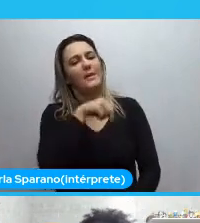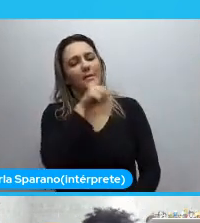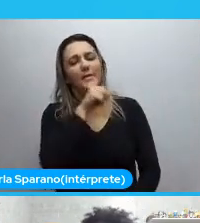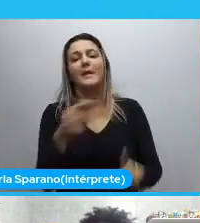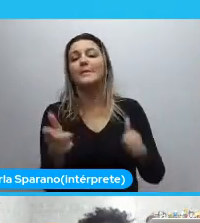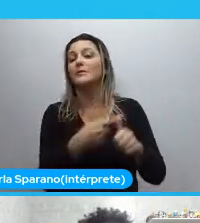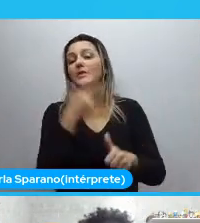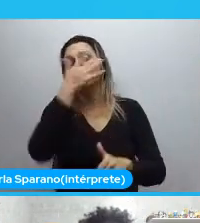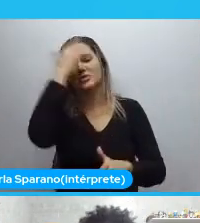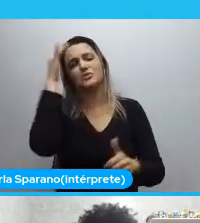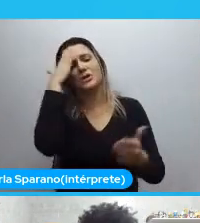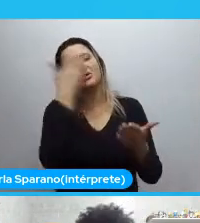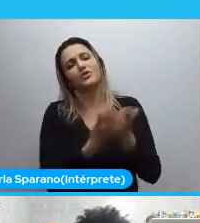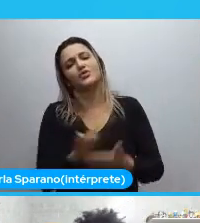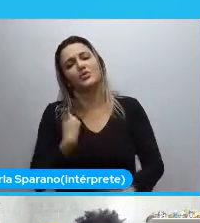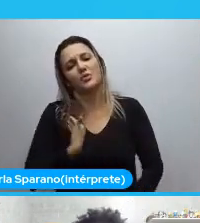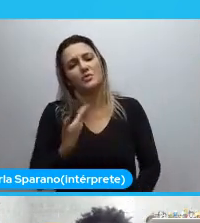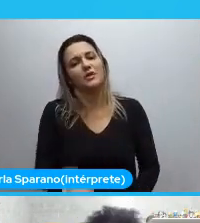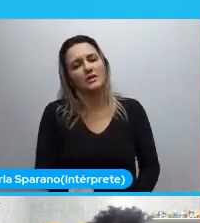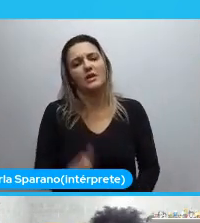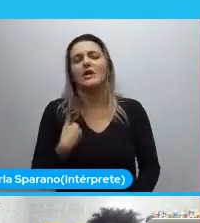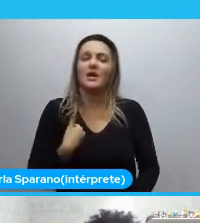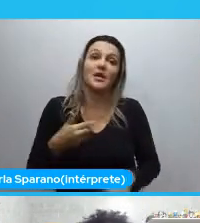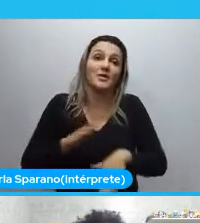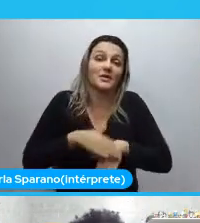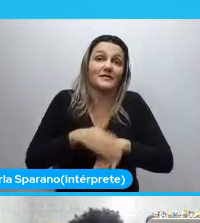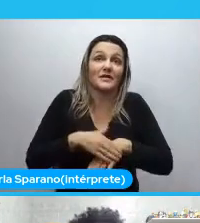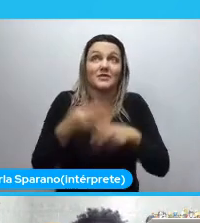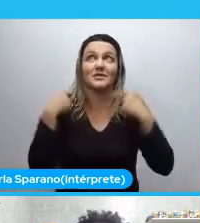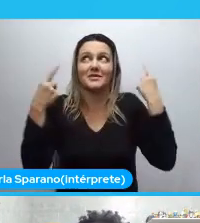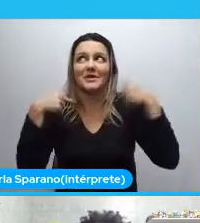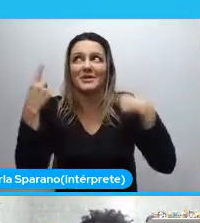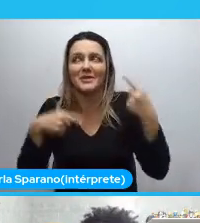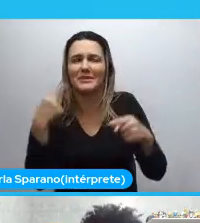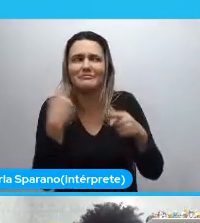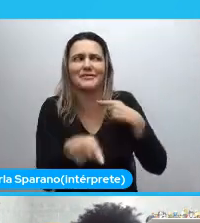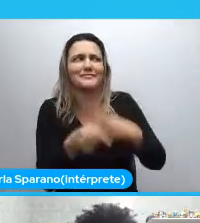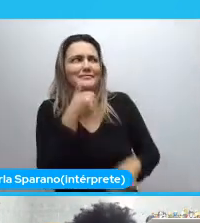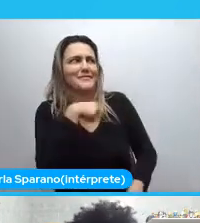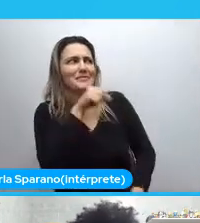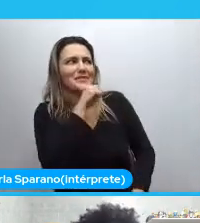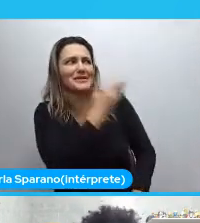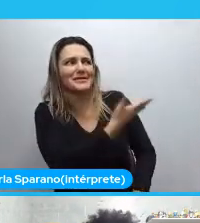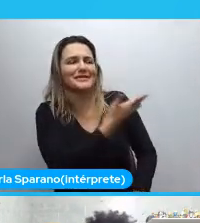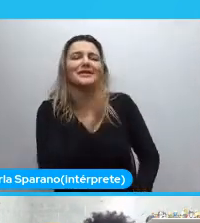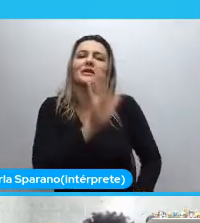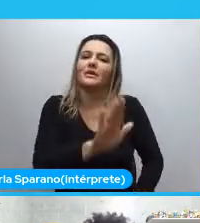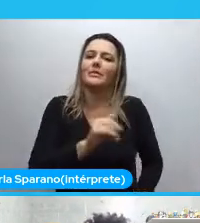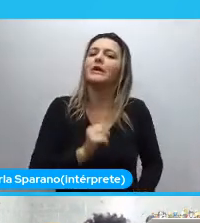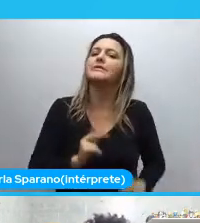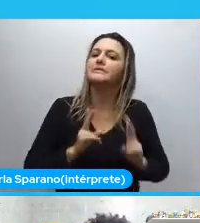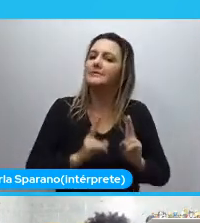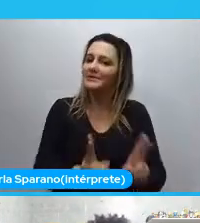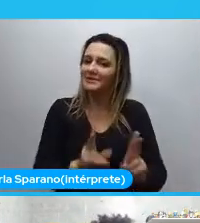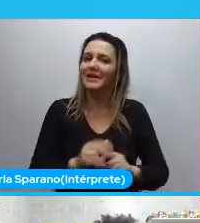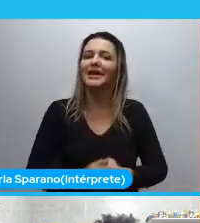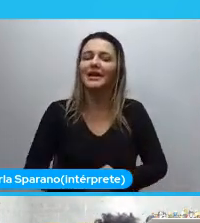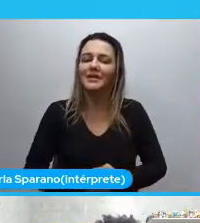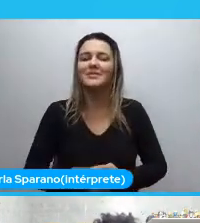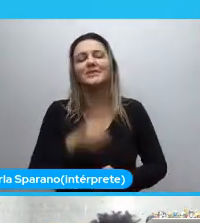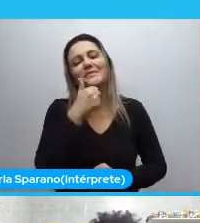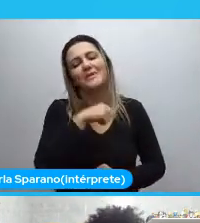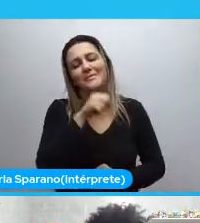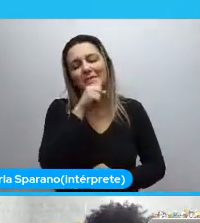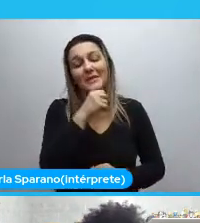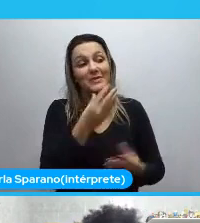Embora eu faça coisas malucas. Que não faz nenhum sentido para ela. Mas ela sempre me deu essa força